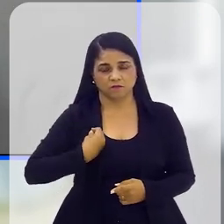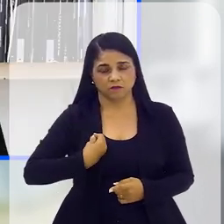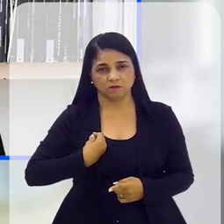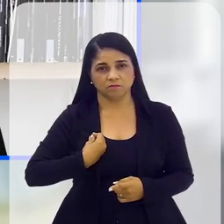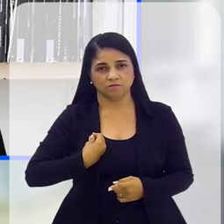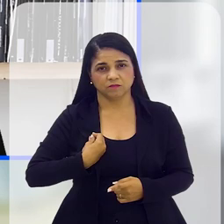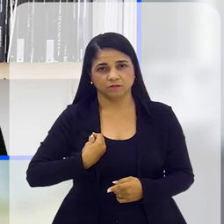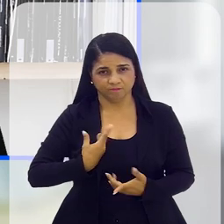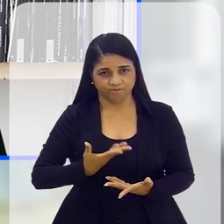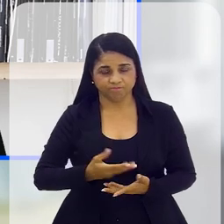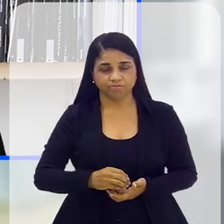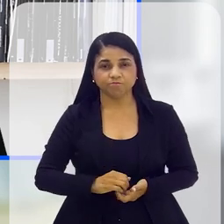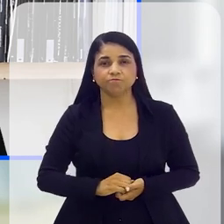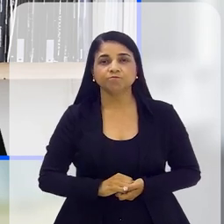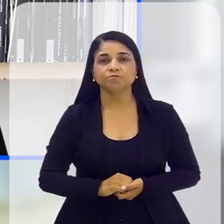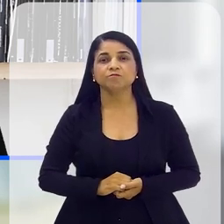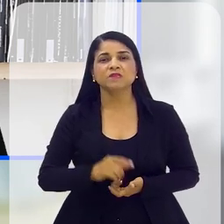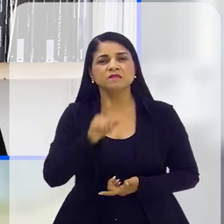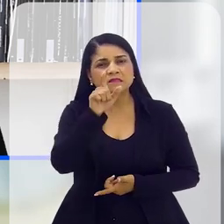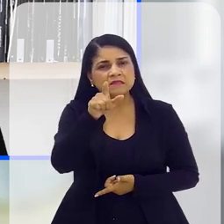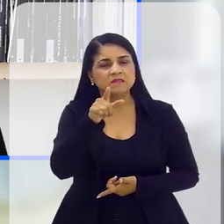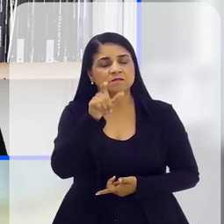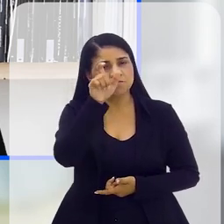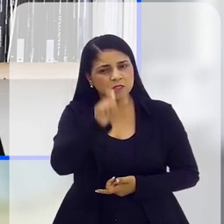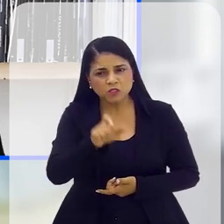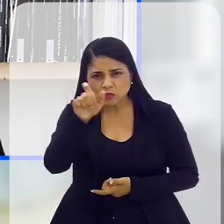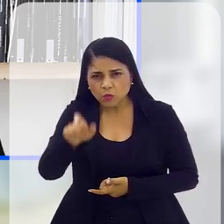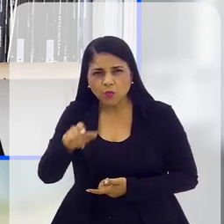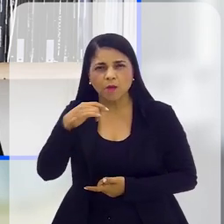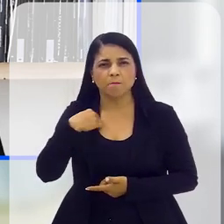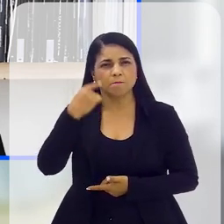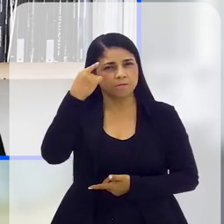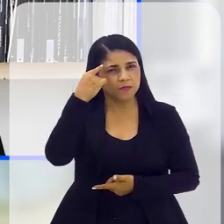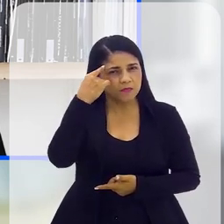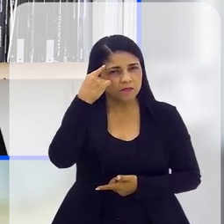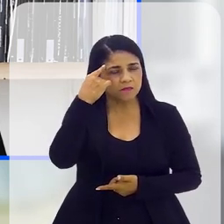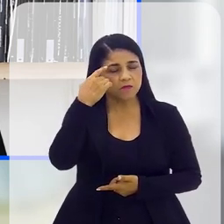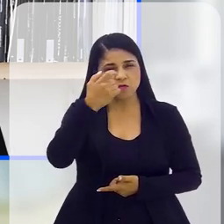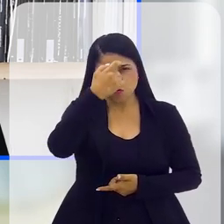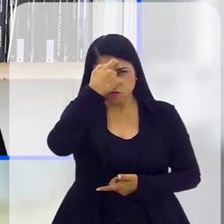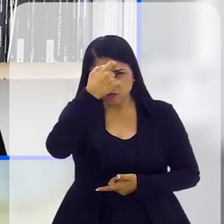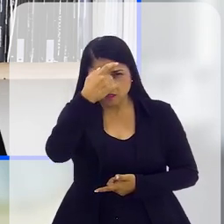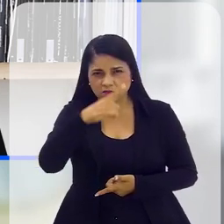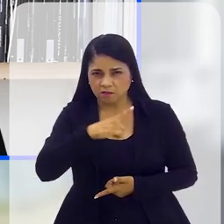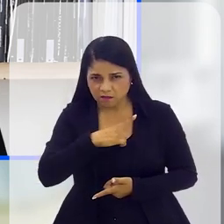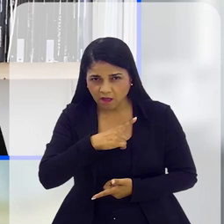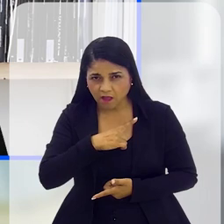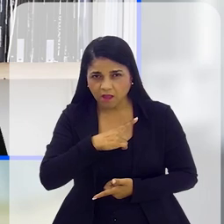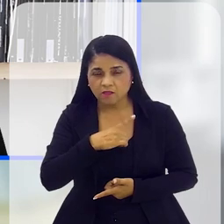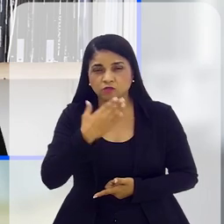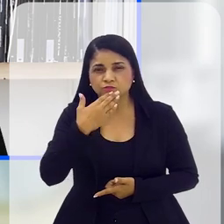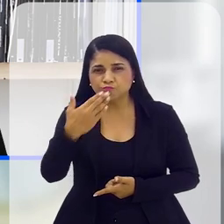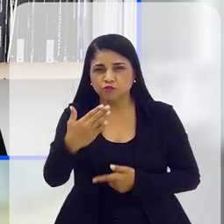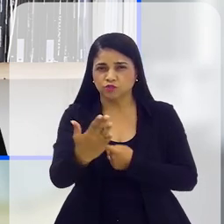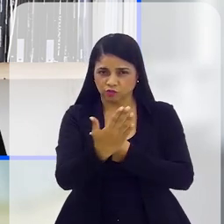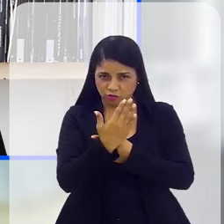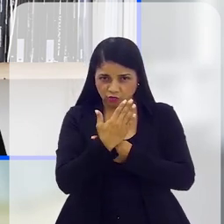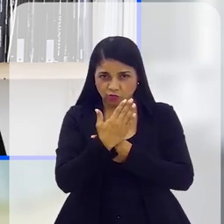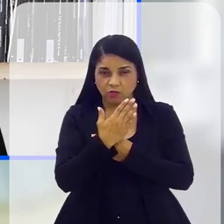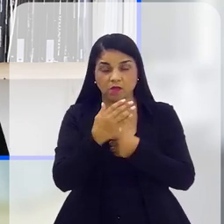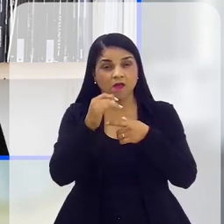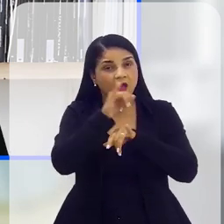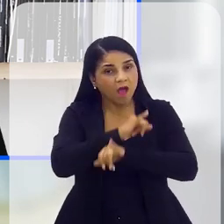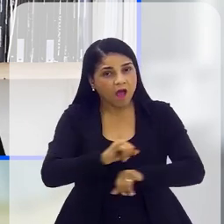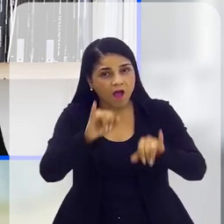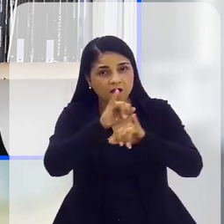Você acha que as pessoas, elas têm consciência, Márcio, de que precisam pedir ajuda? A campanha, ela serve, ela tem objetivo